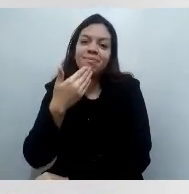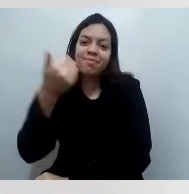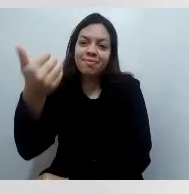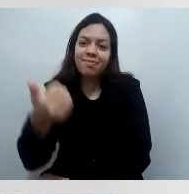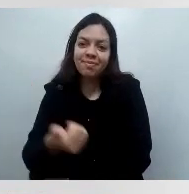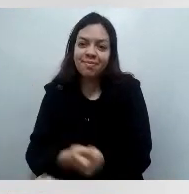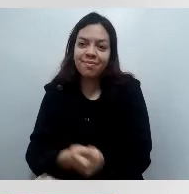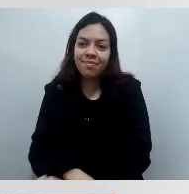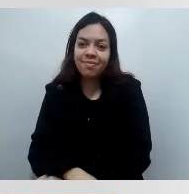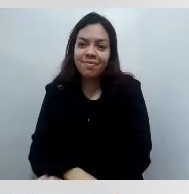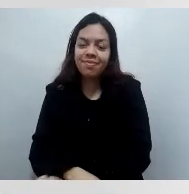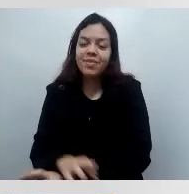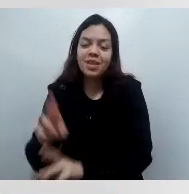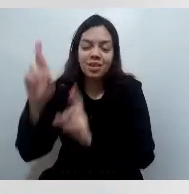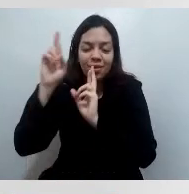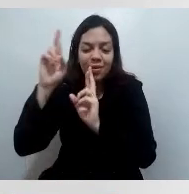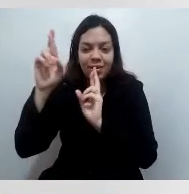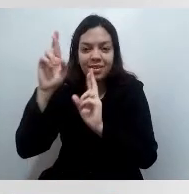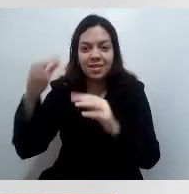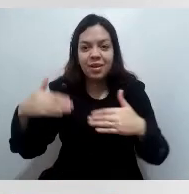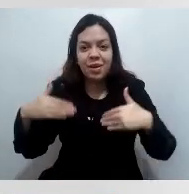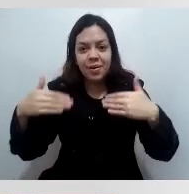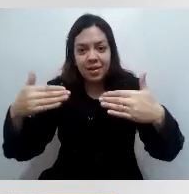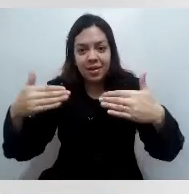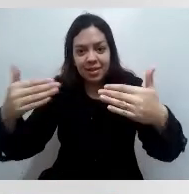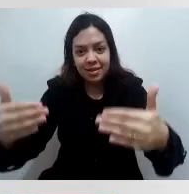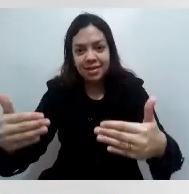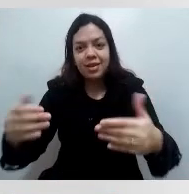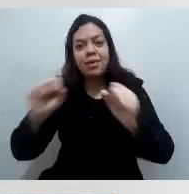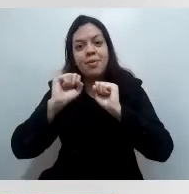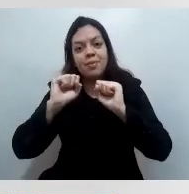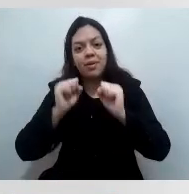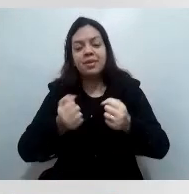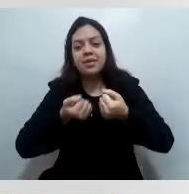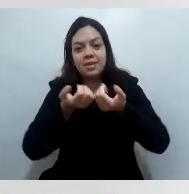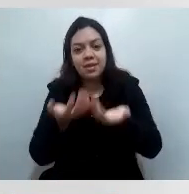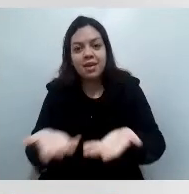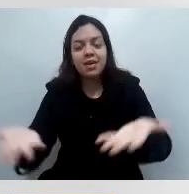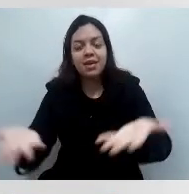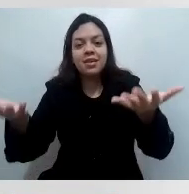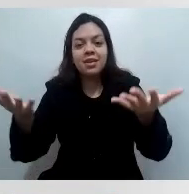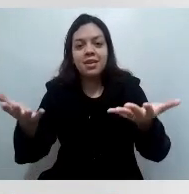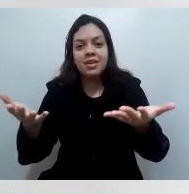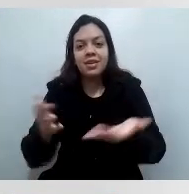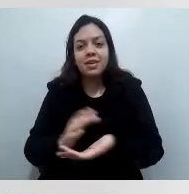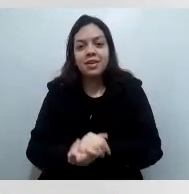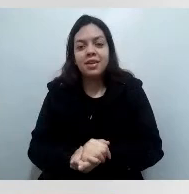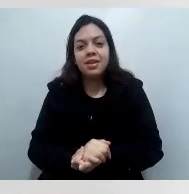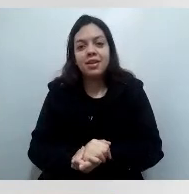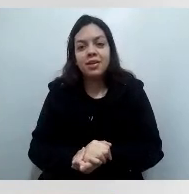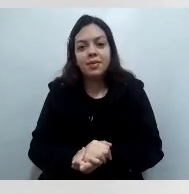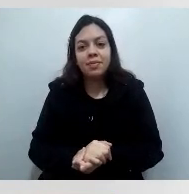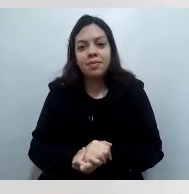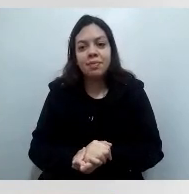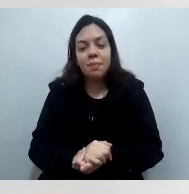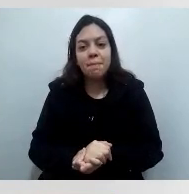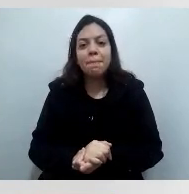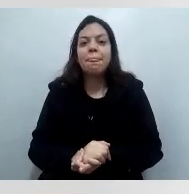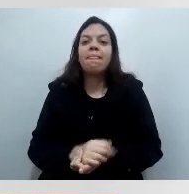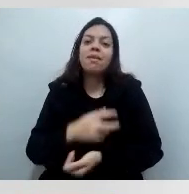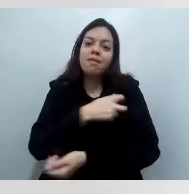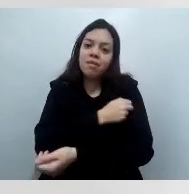Ministério possa garantir as entregas e nós possamos agilizar, acelerar e diminuir o número de casos,